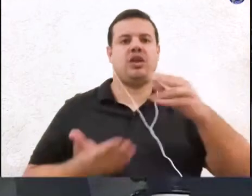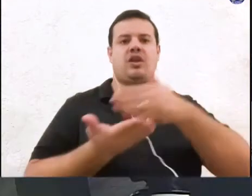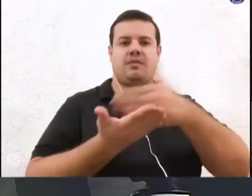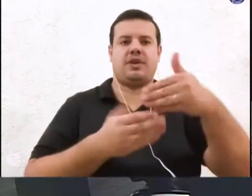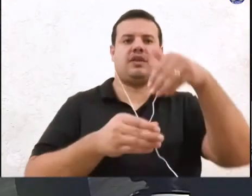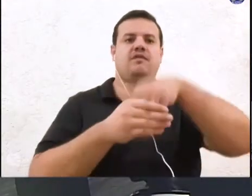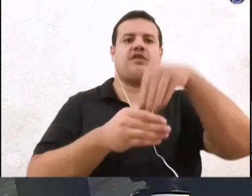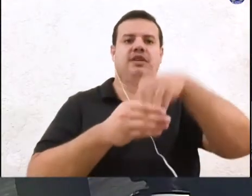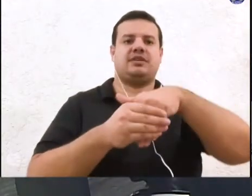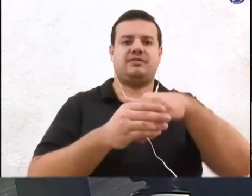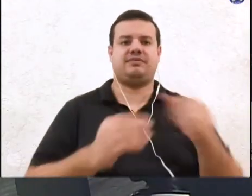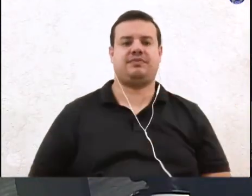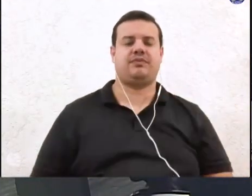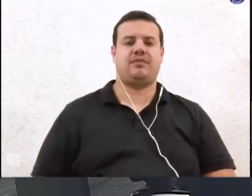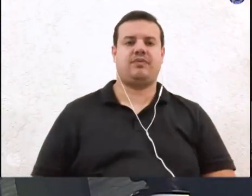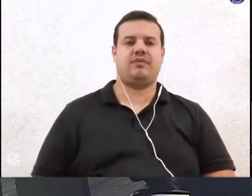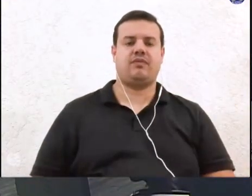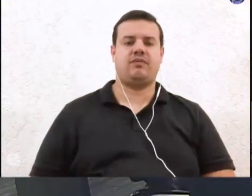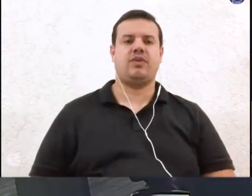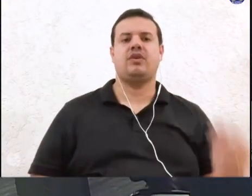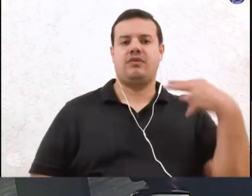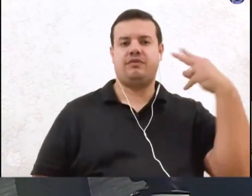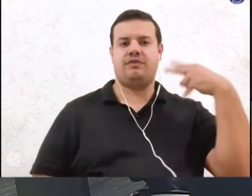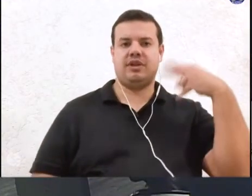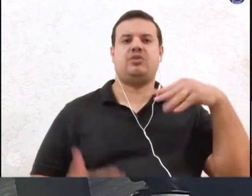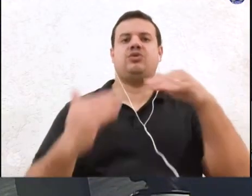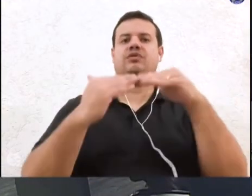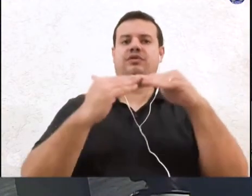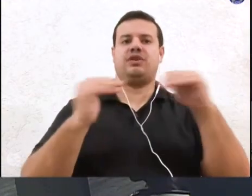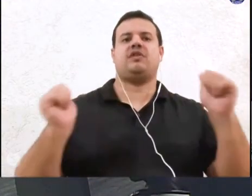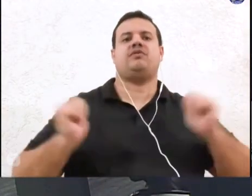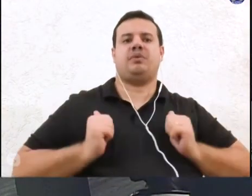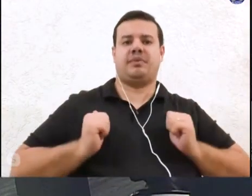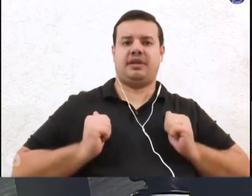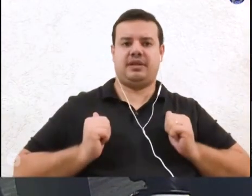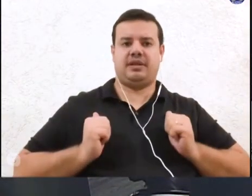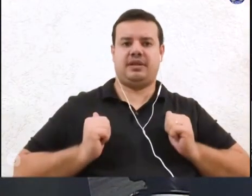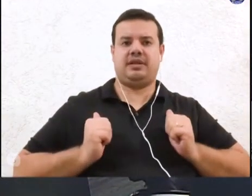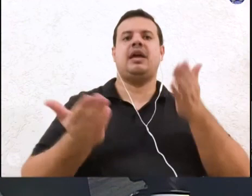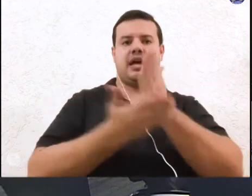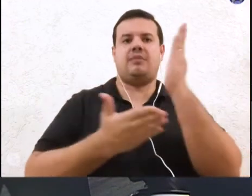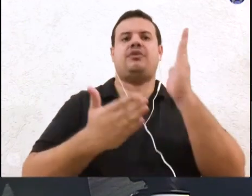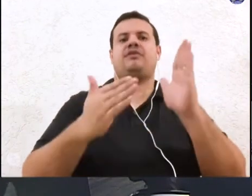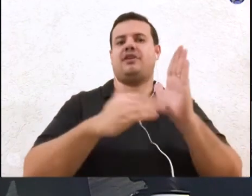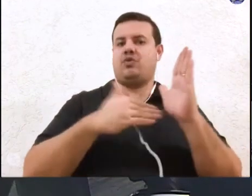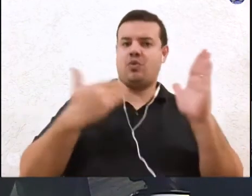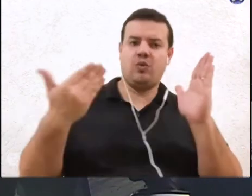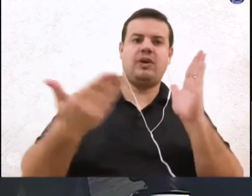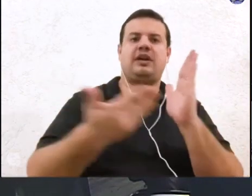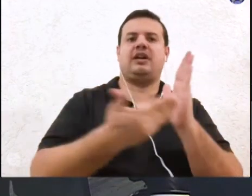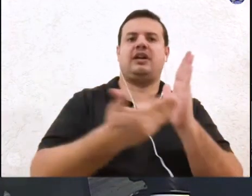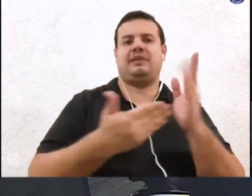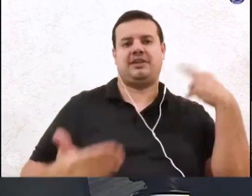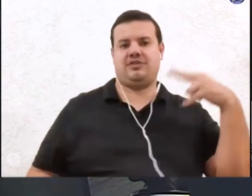senhores vereadores favoráveis permanecer comissão aprovado pela unanimidade dos senhores vereadores